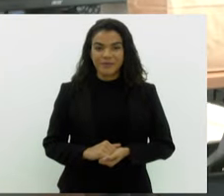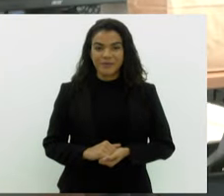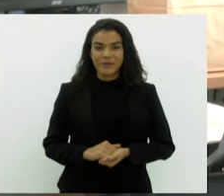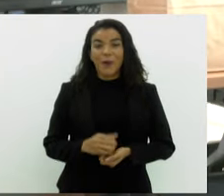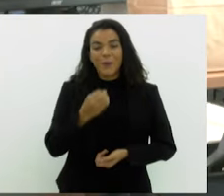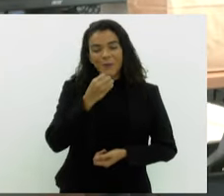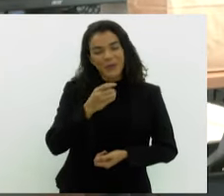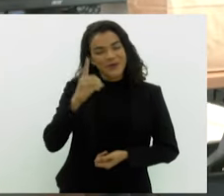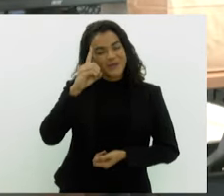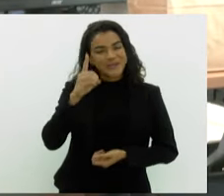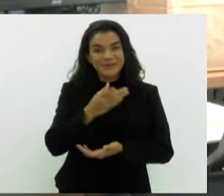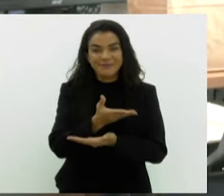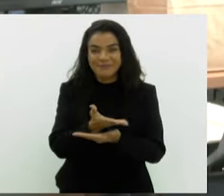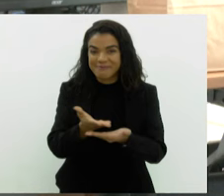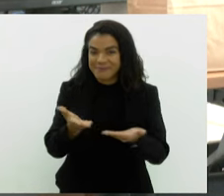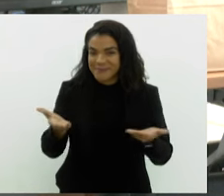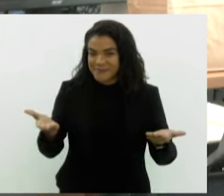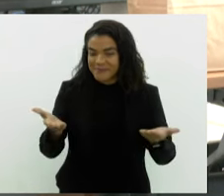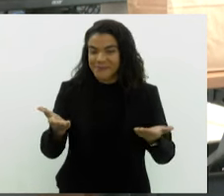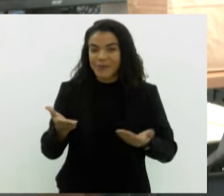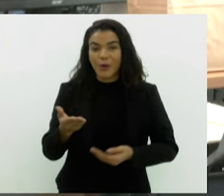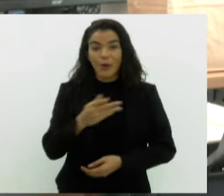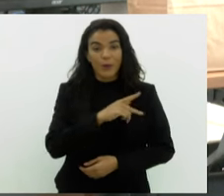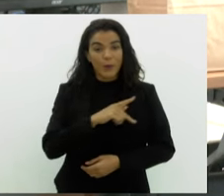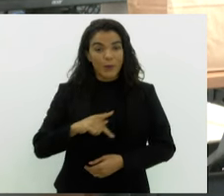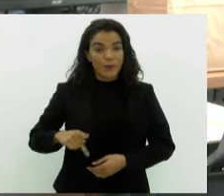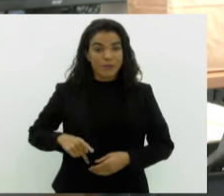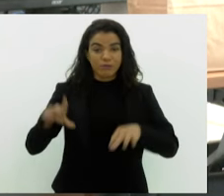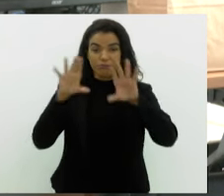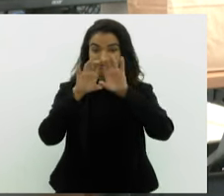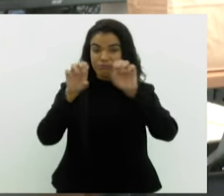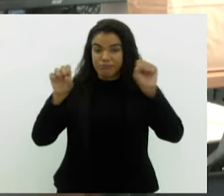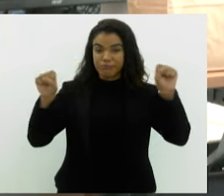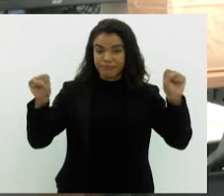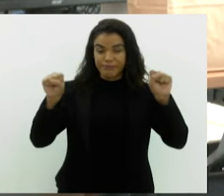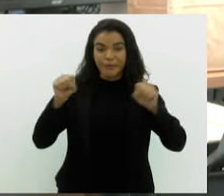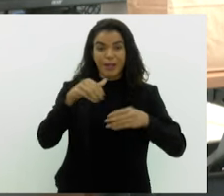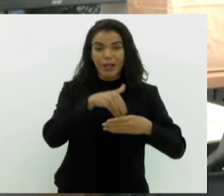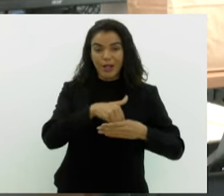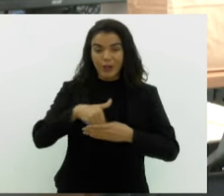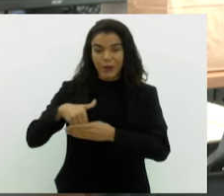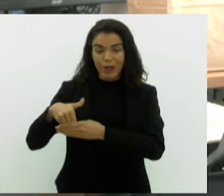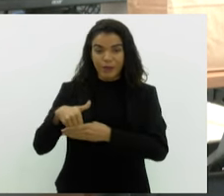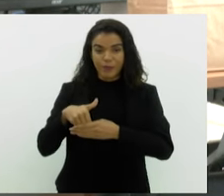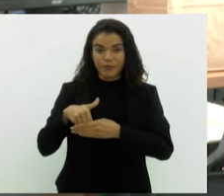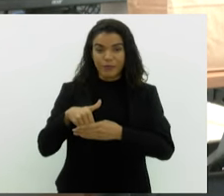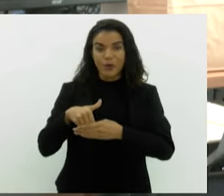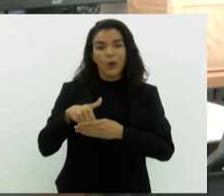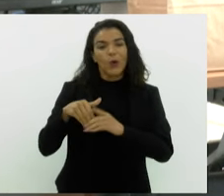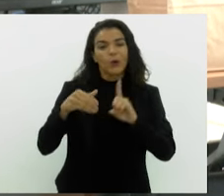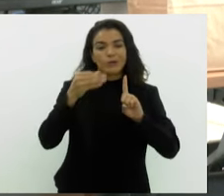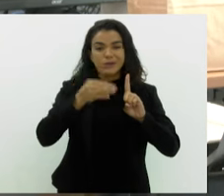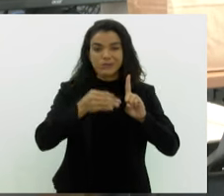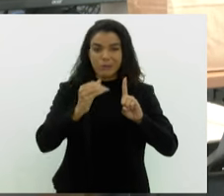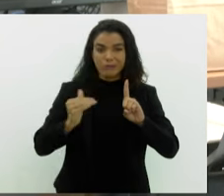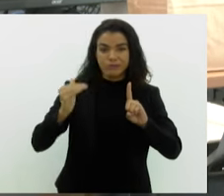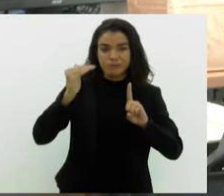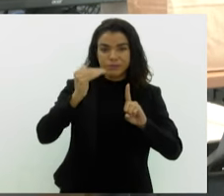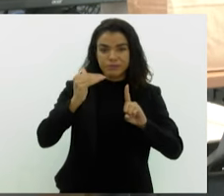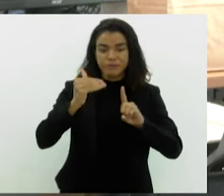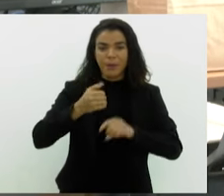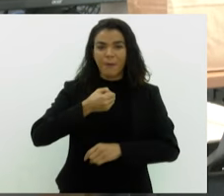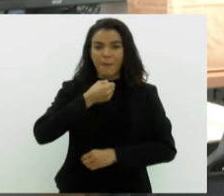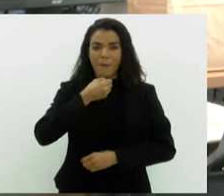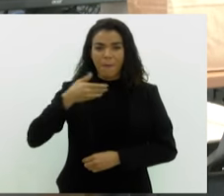Bom dia para você. O presidente do Tribunal Regional Eleitoral, desembargador Henrique Figueira, fez um pronunciamento